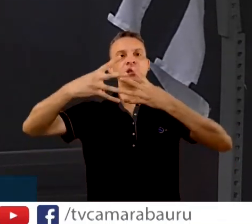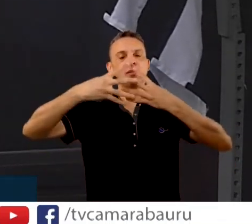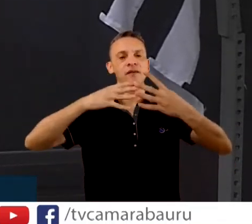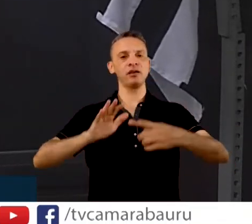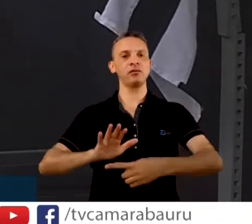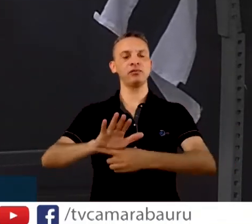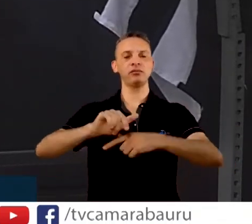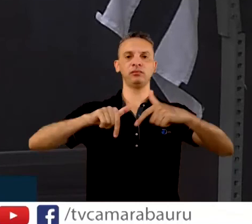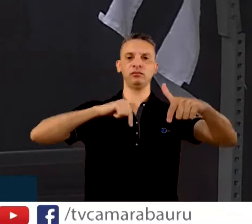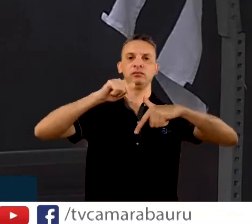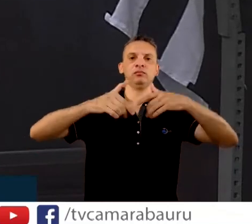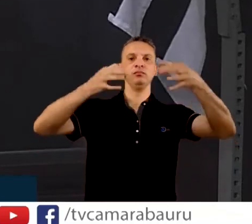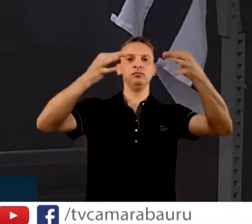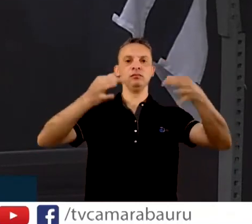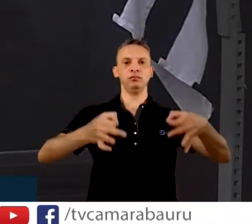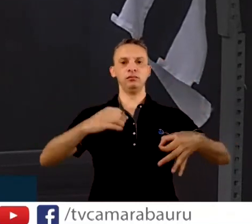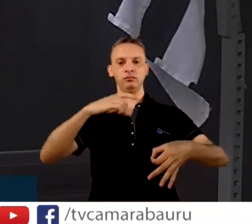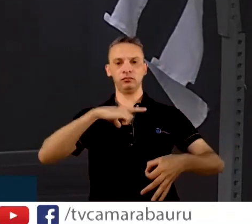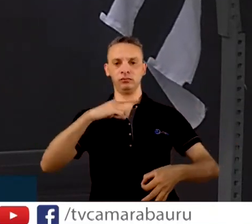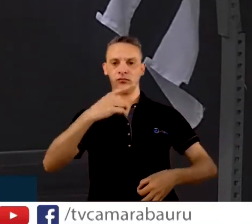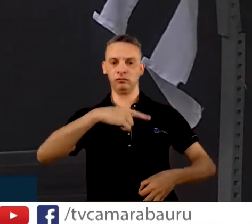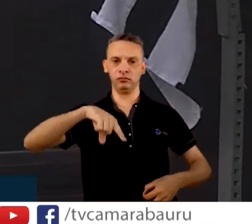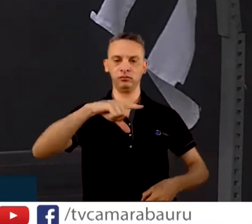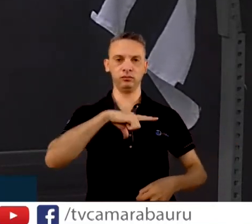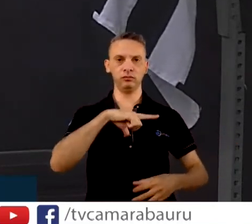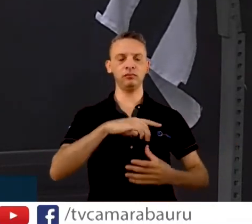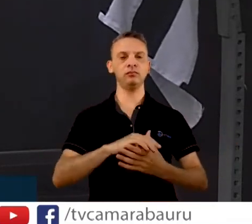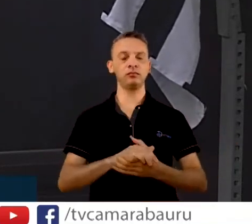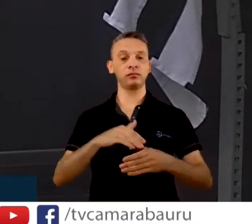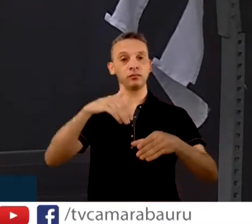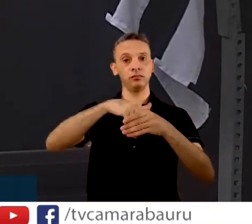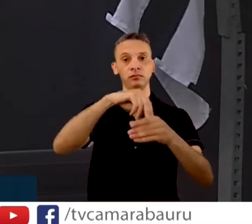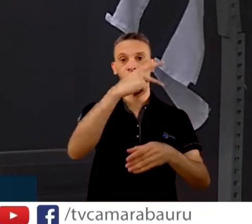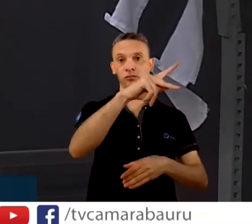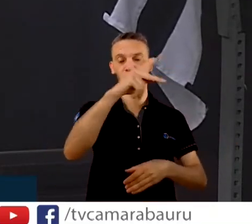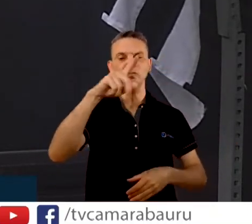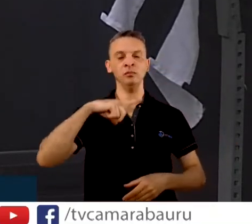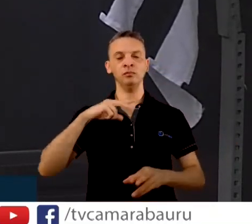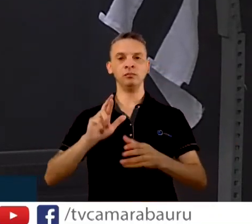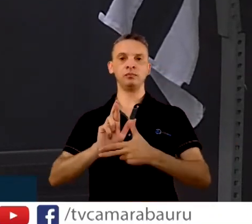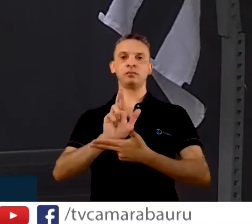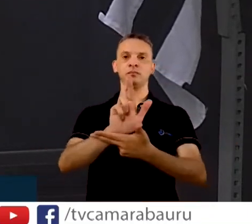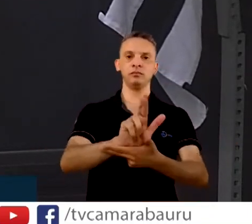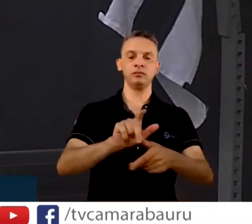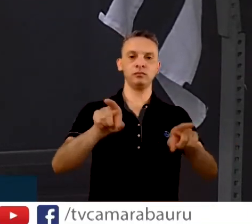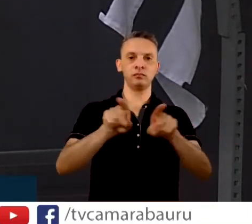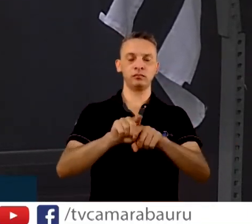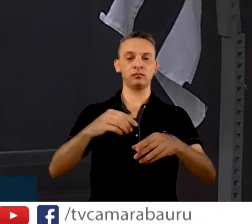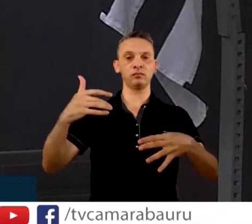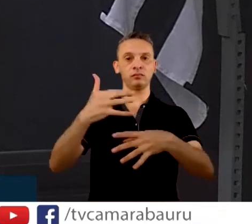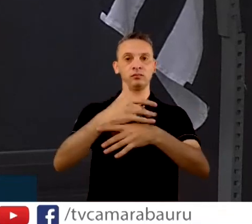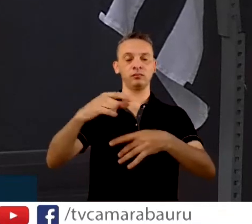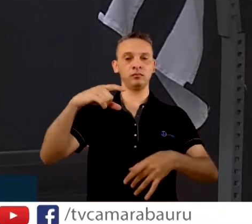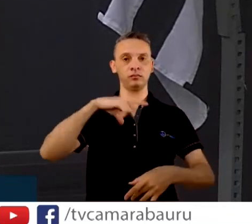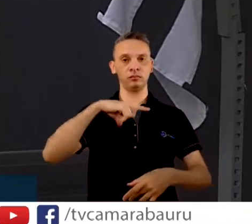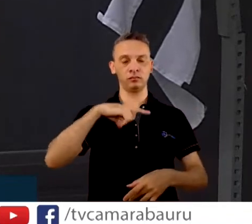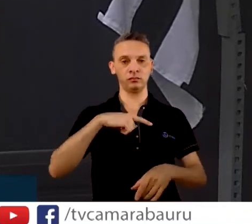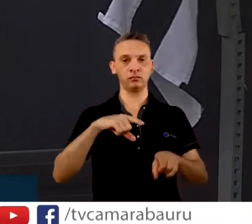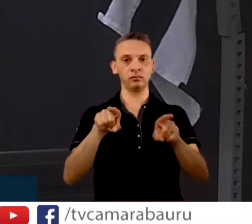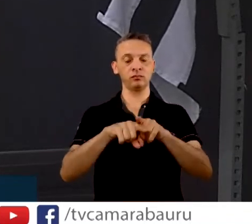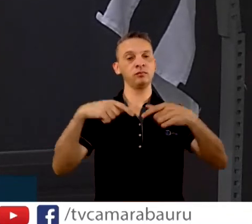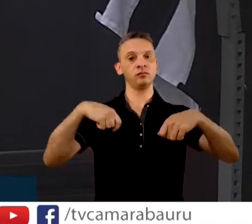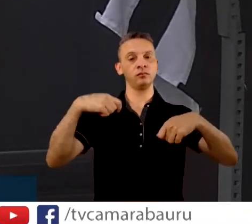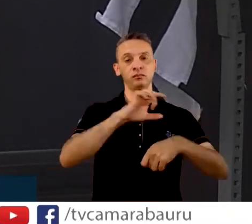naquilo que realmente nós fomos otorgados através do voto, para representar bem a nossa cidade, que precisa cada vez mais de